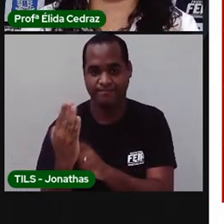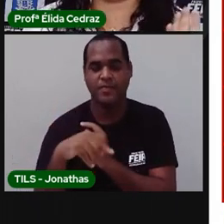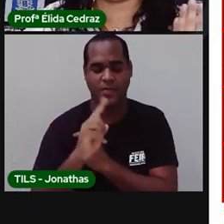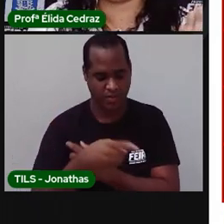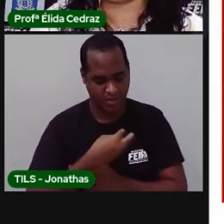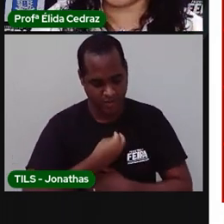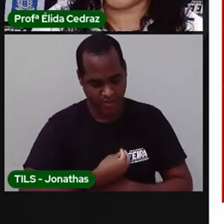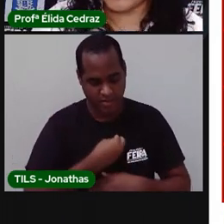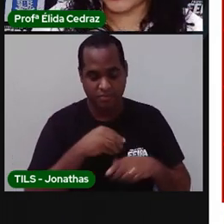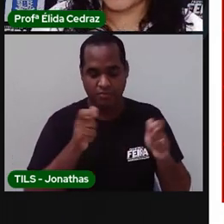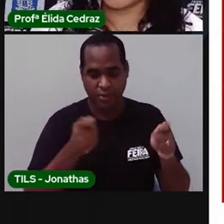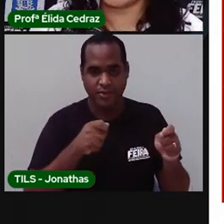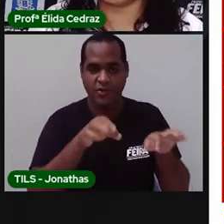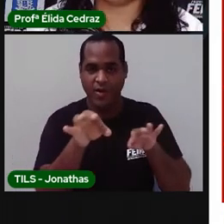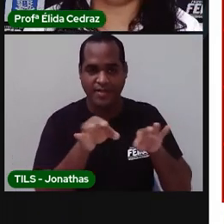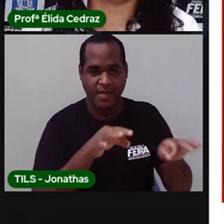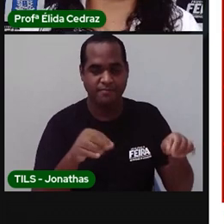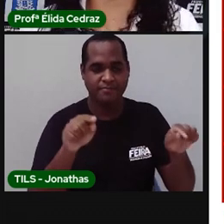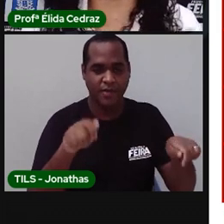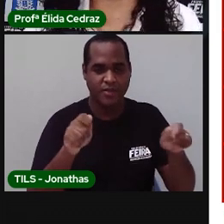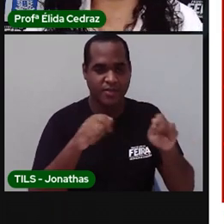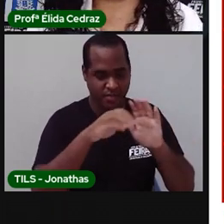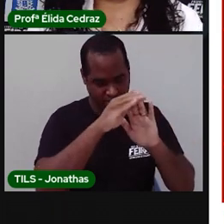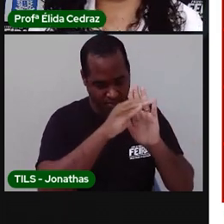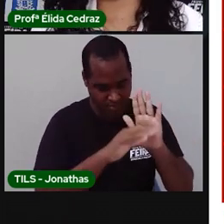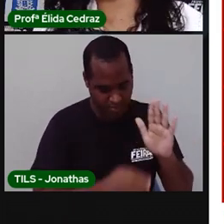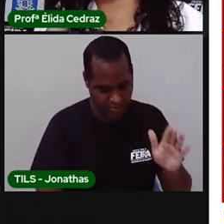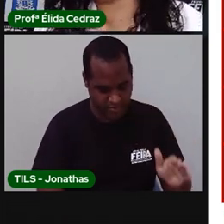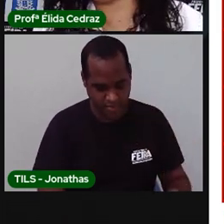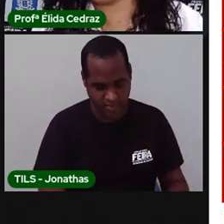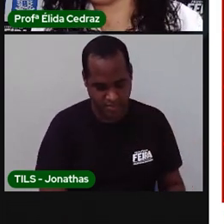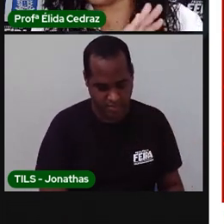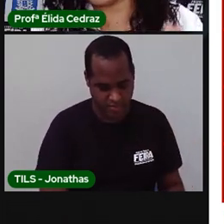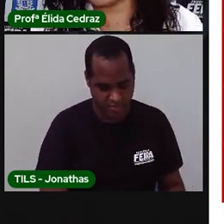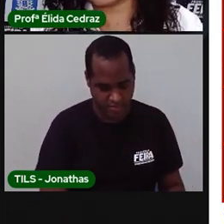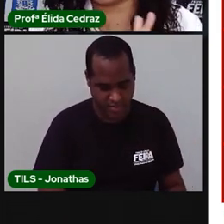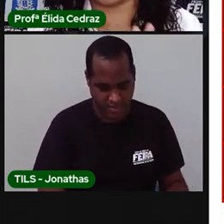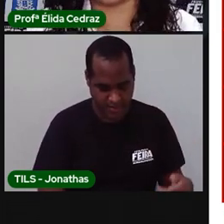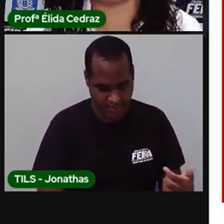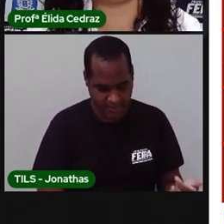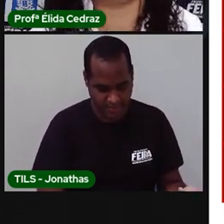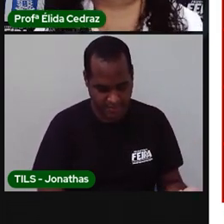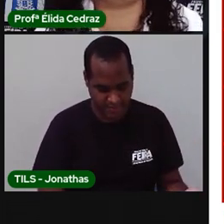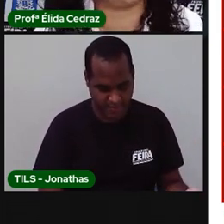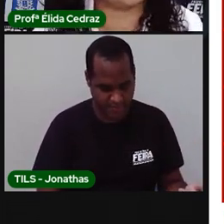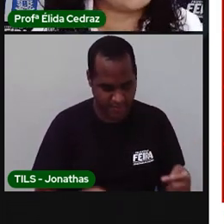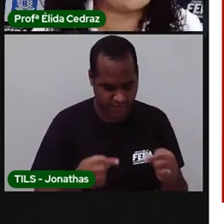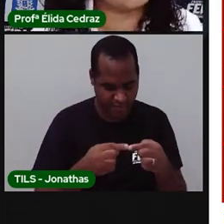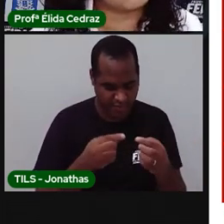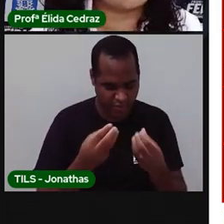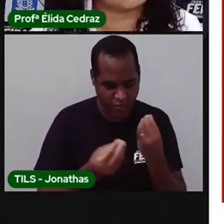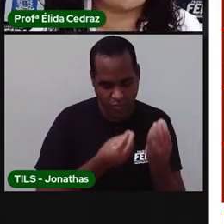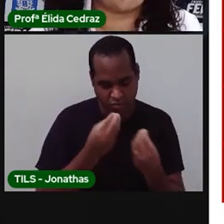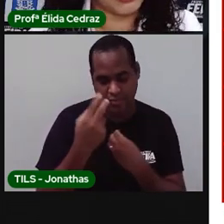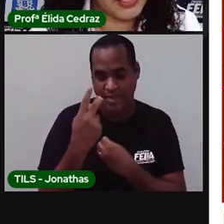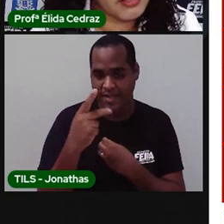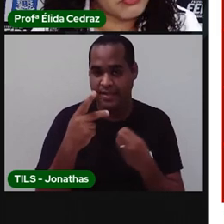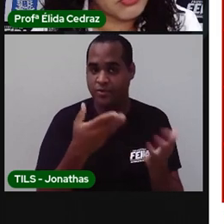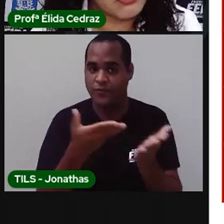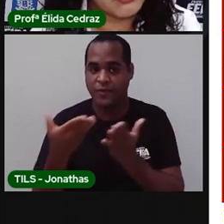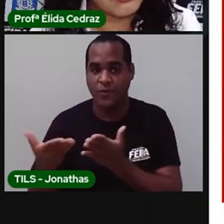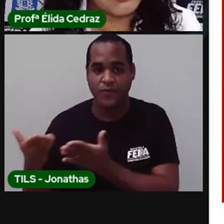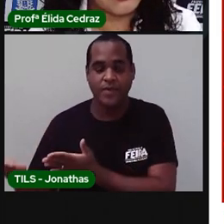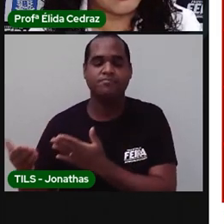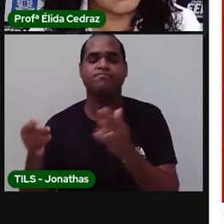organizar essa lista igualmente como nós fizemos com a lista dos convidados? Nós